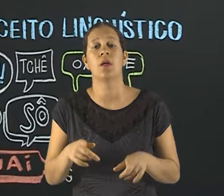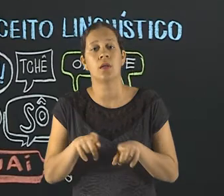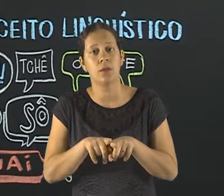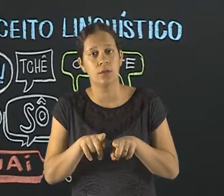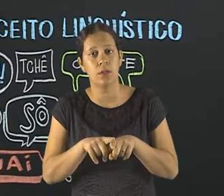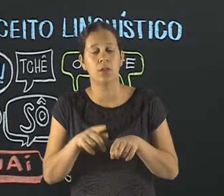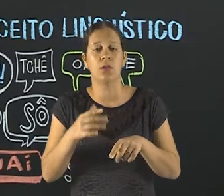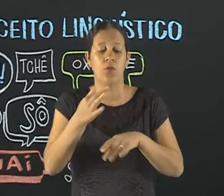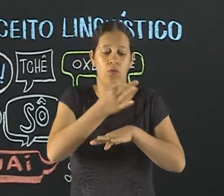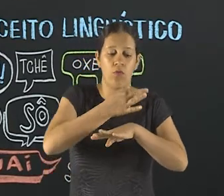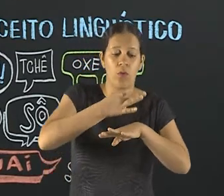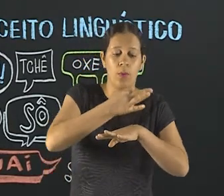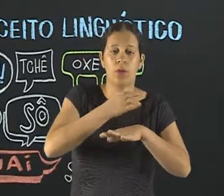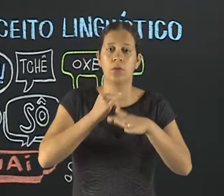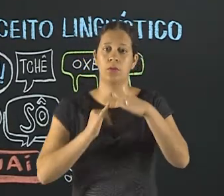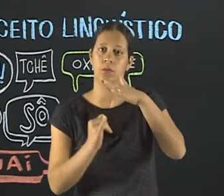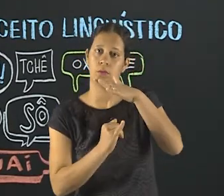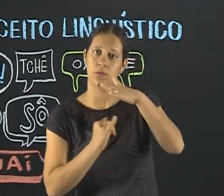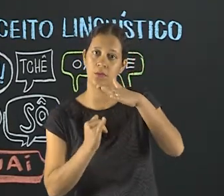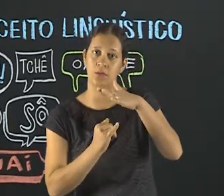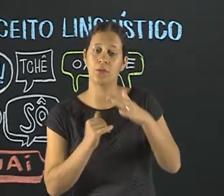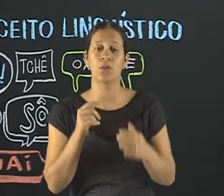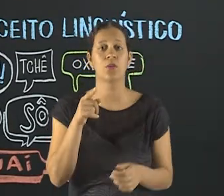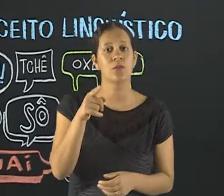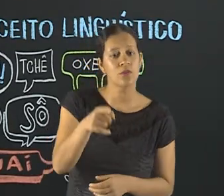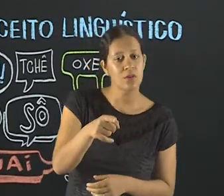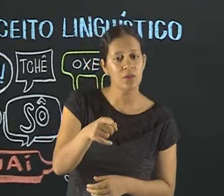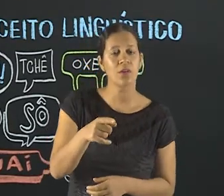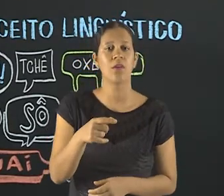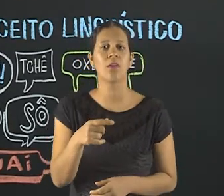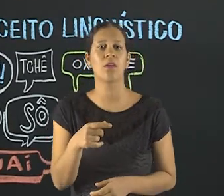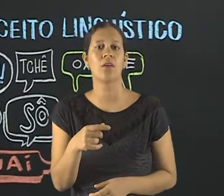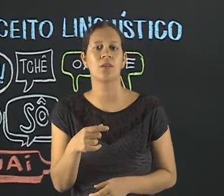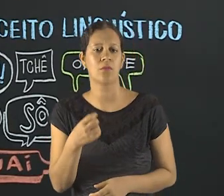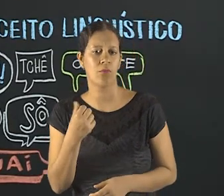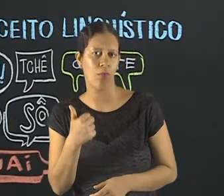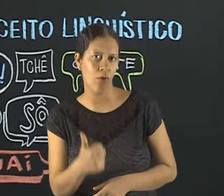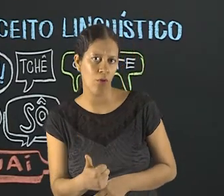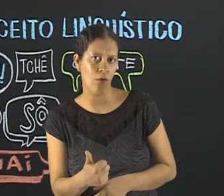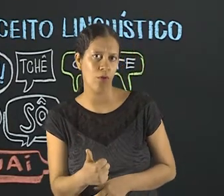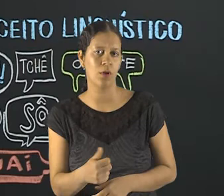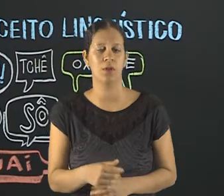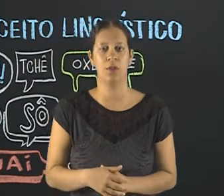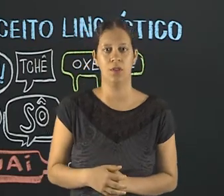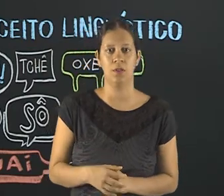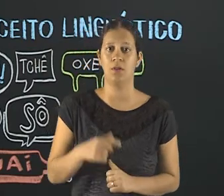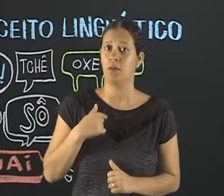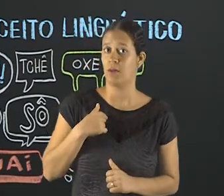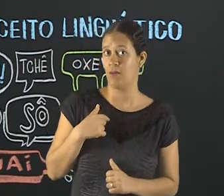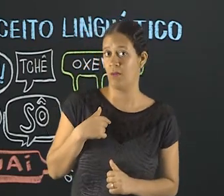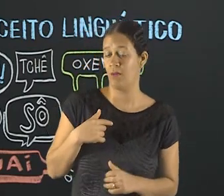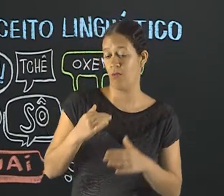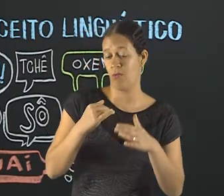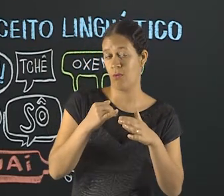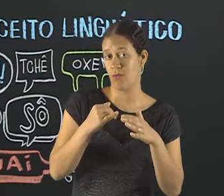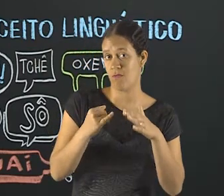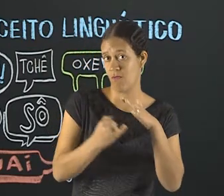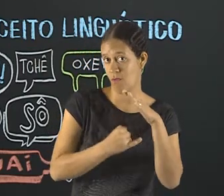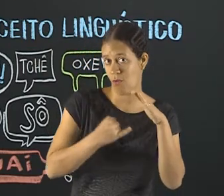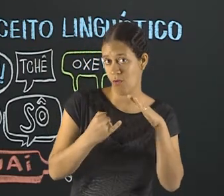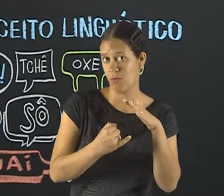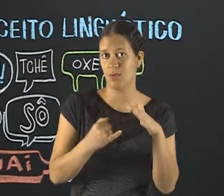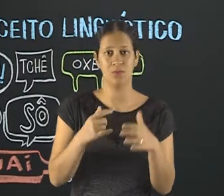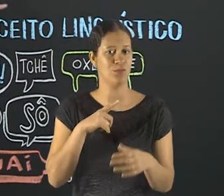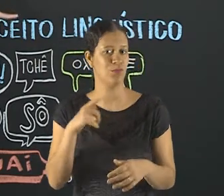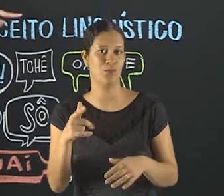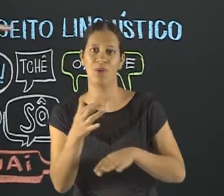formalidade e da informalidade. E aí, galera, como é que vocês estão? Se eu falar dessa forma com vocês, vocês vão perceber que eu estou usando uma informalidade, ou seja,